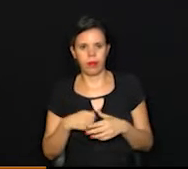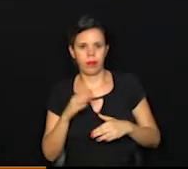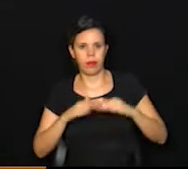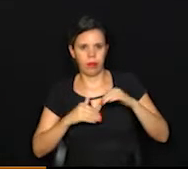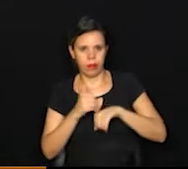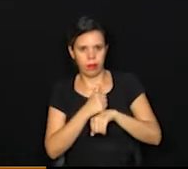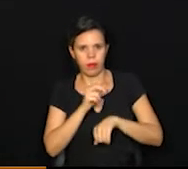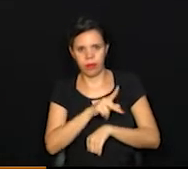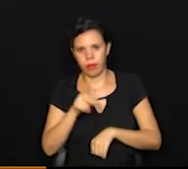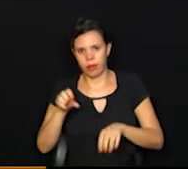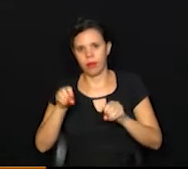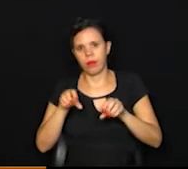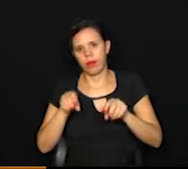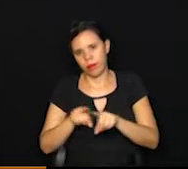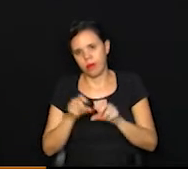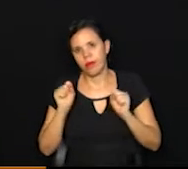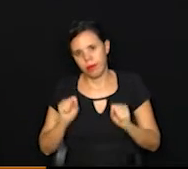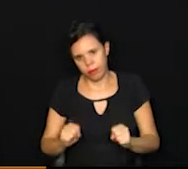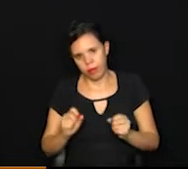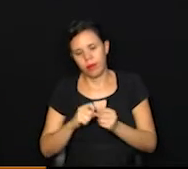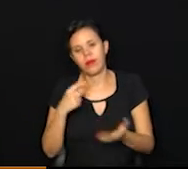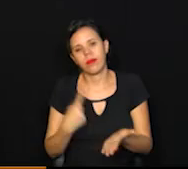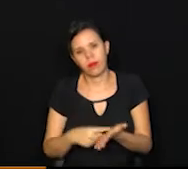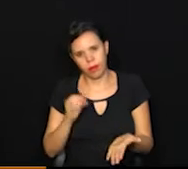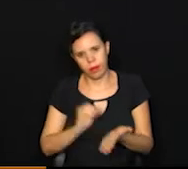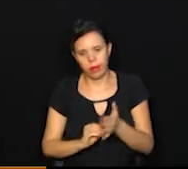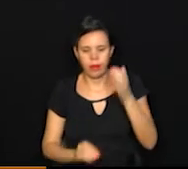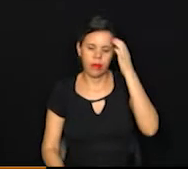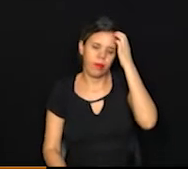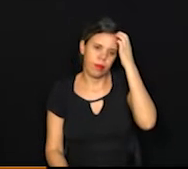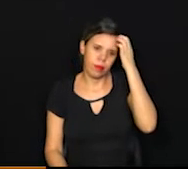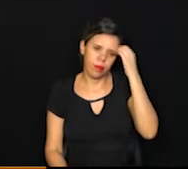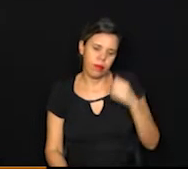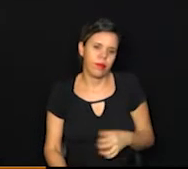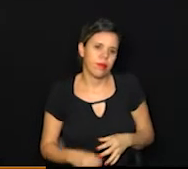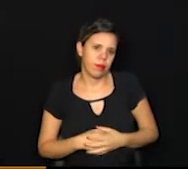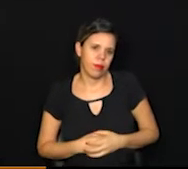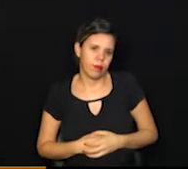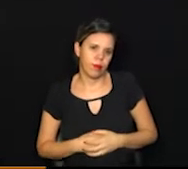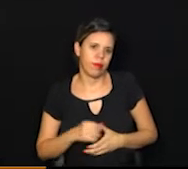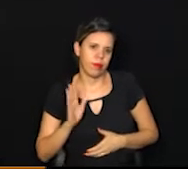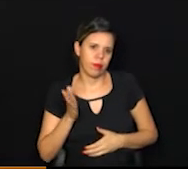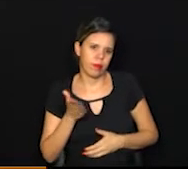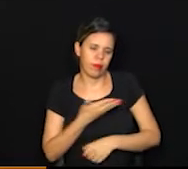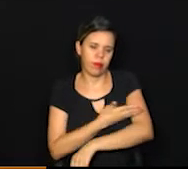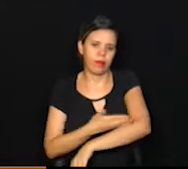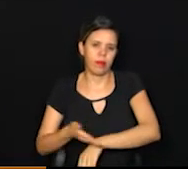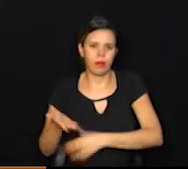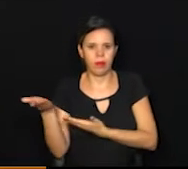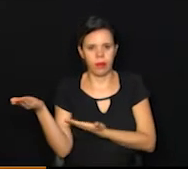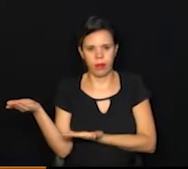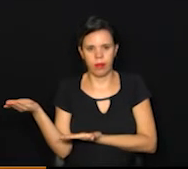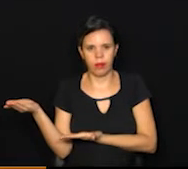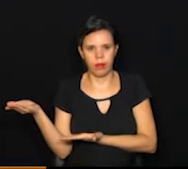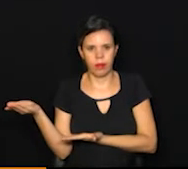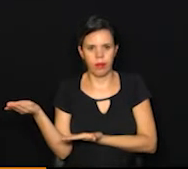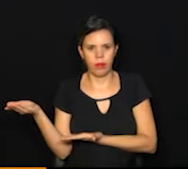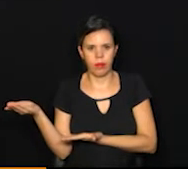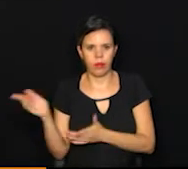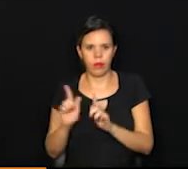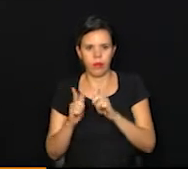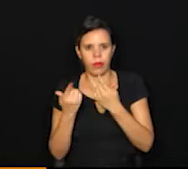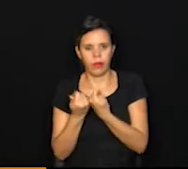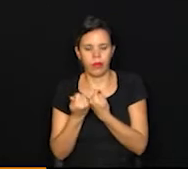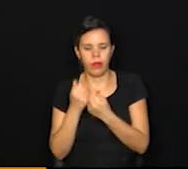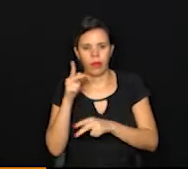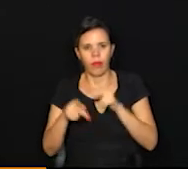profissionais de educação, podem fazer o agendamento. E aí, essa página que a gente já está acostumado. Então, aqui o grupo